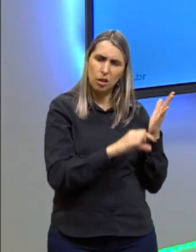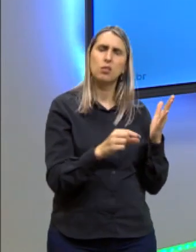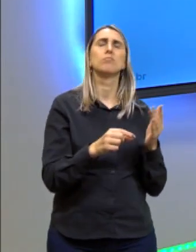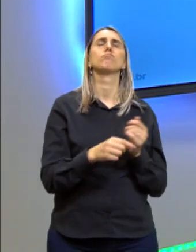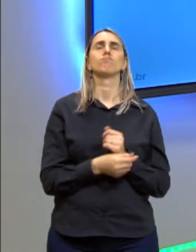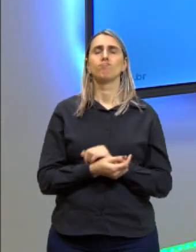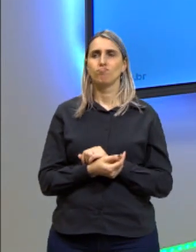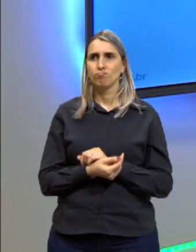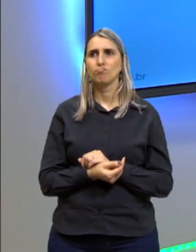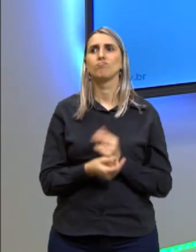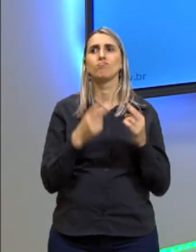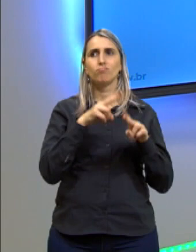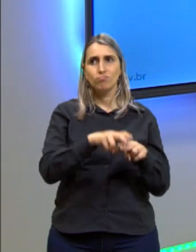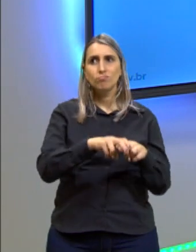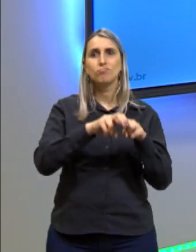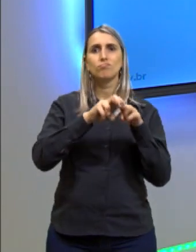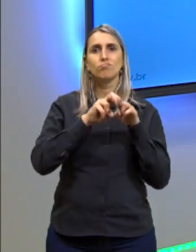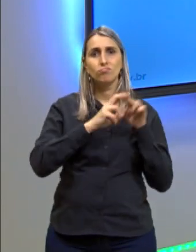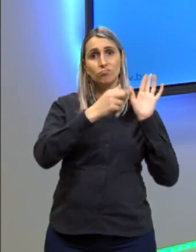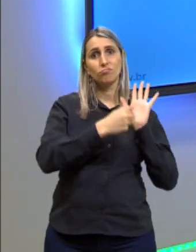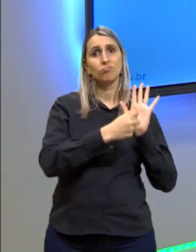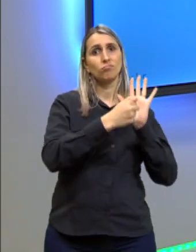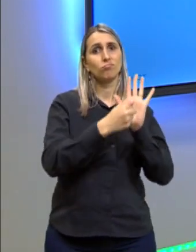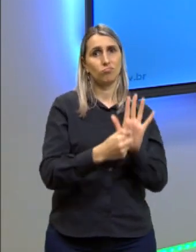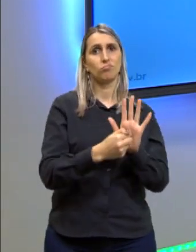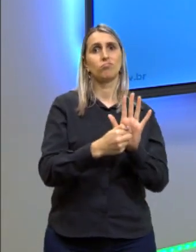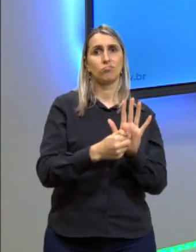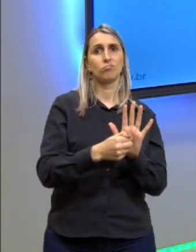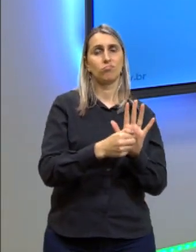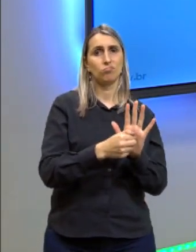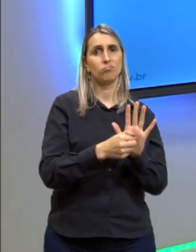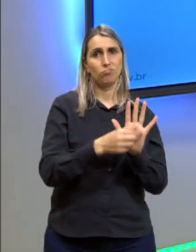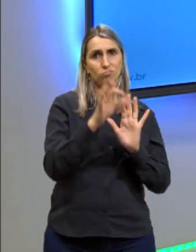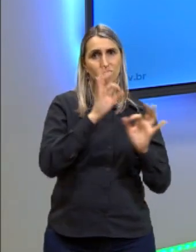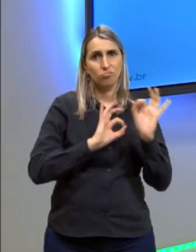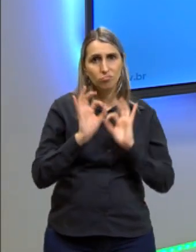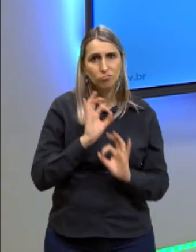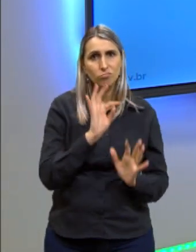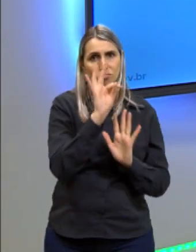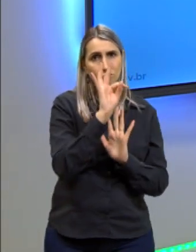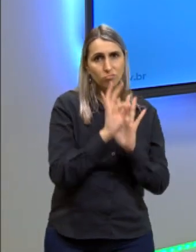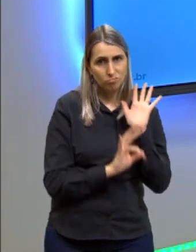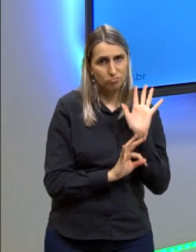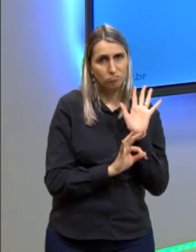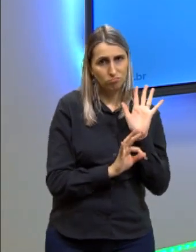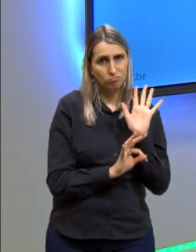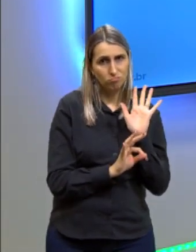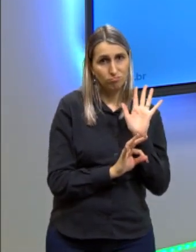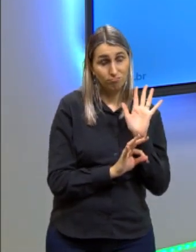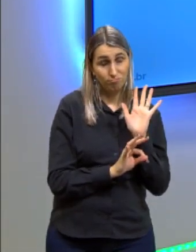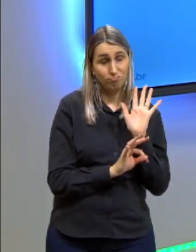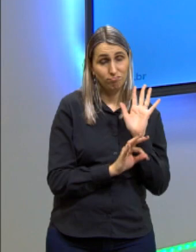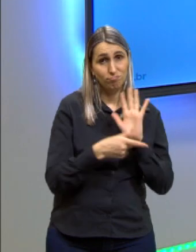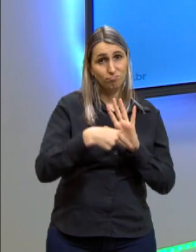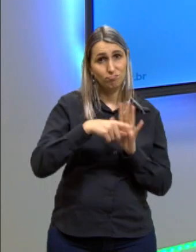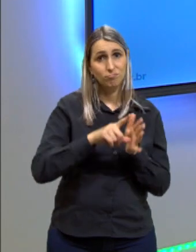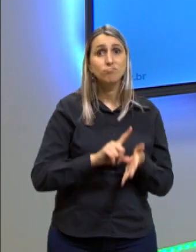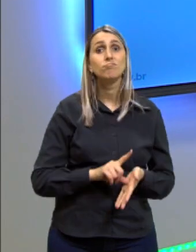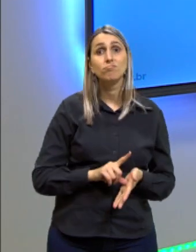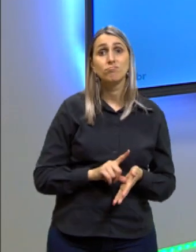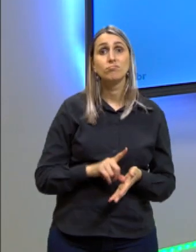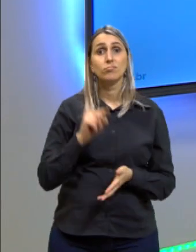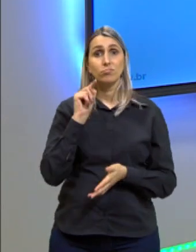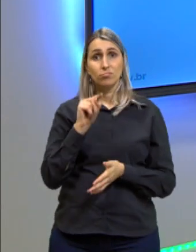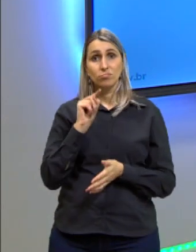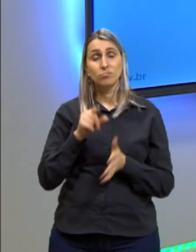justamente por isso que tu tem que mostrar para a banca que há um projeto de texto prévio, que